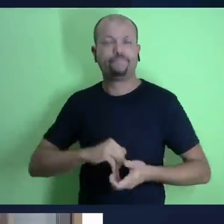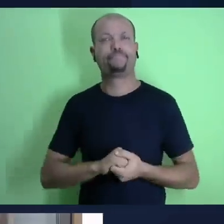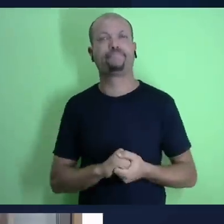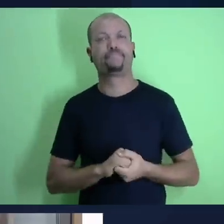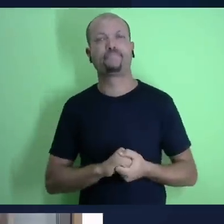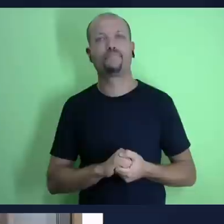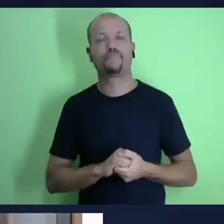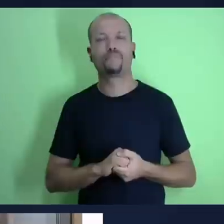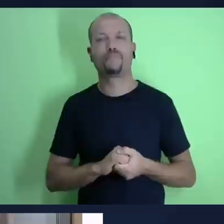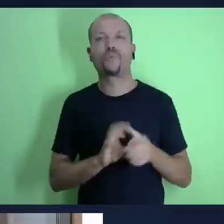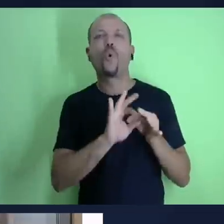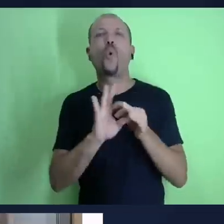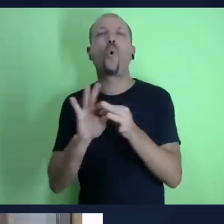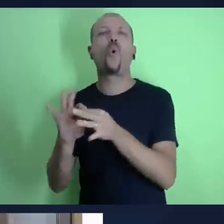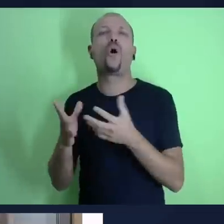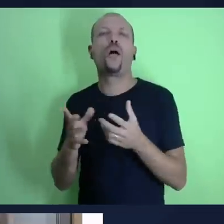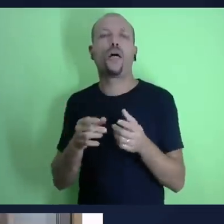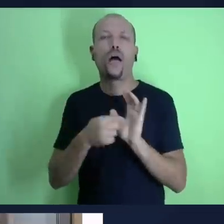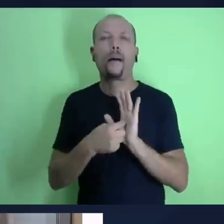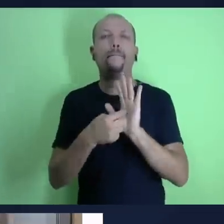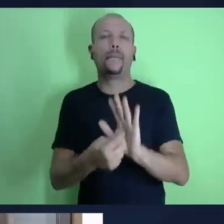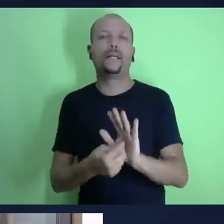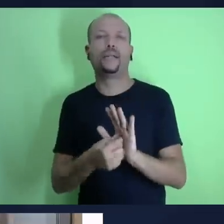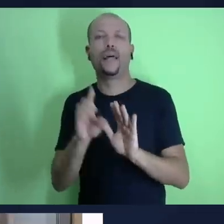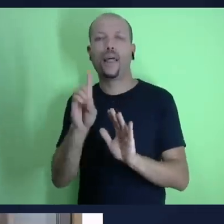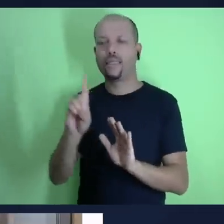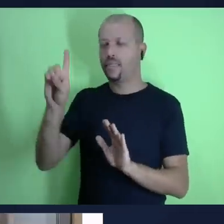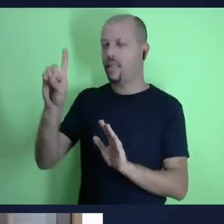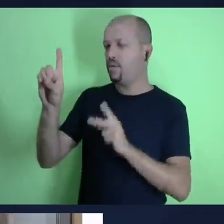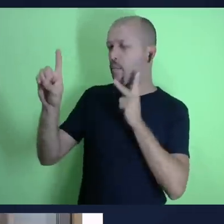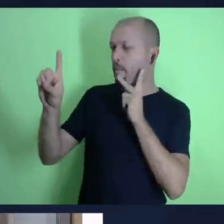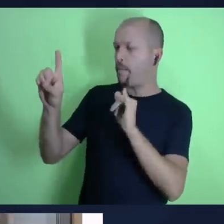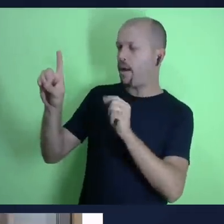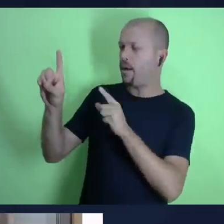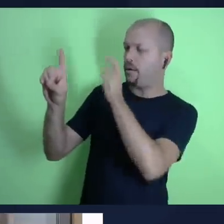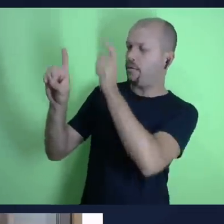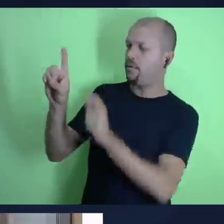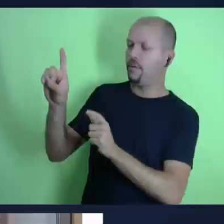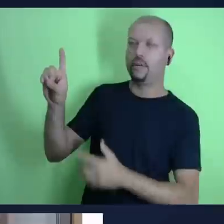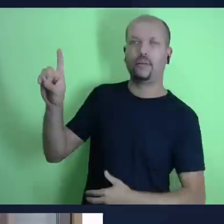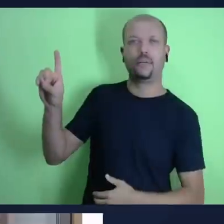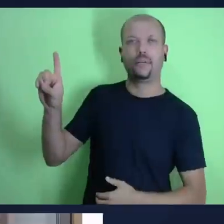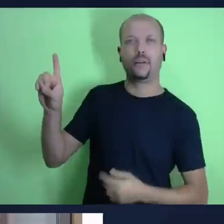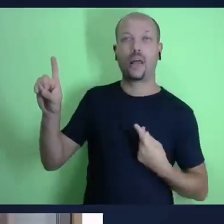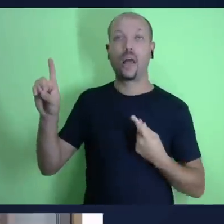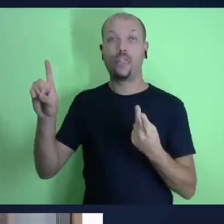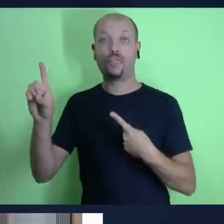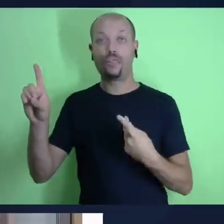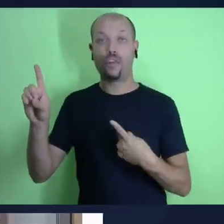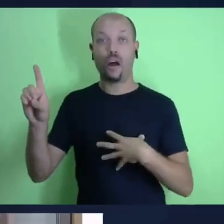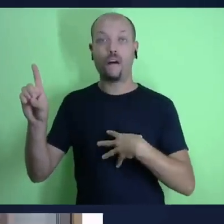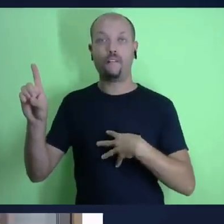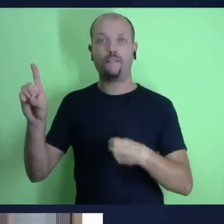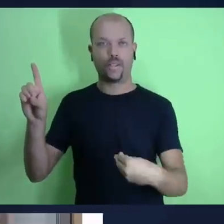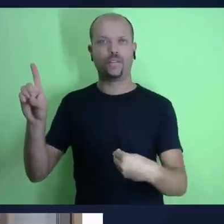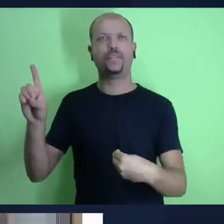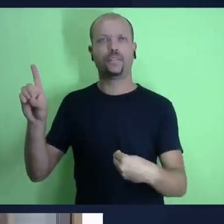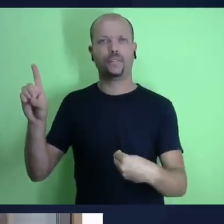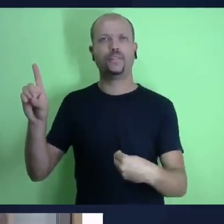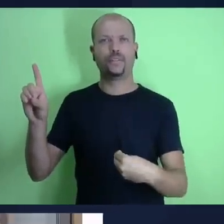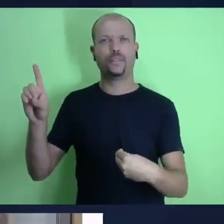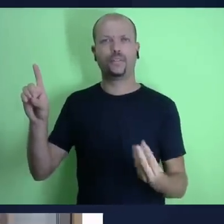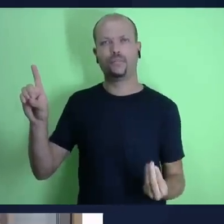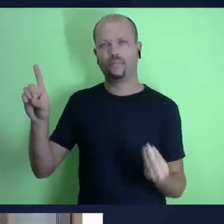cristo é apontado como sendo filhos sendo filho e nós também irmãos de cristo fazendo parte